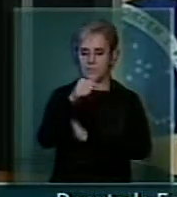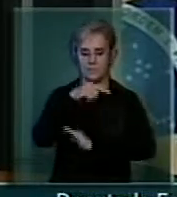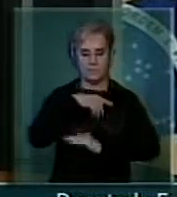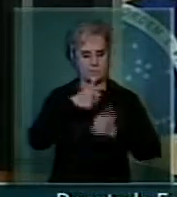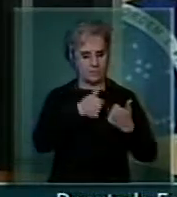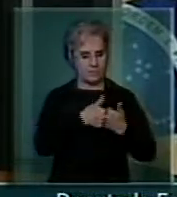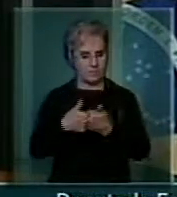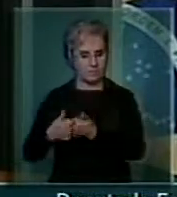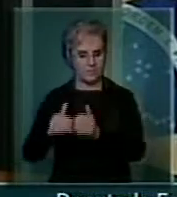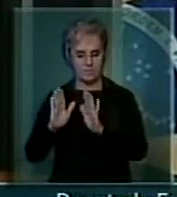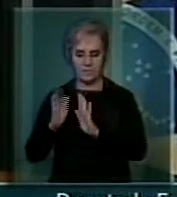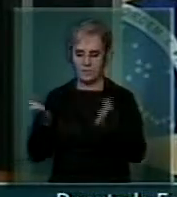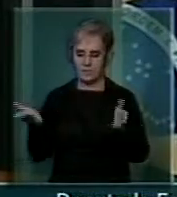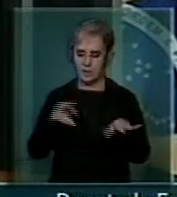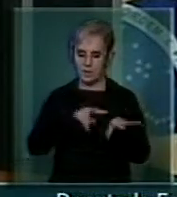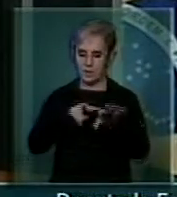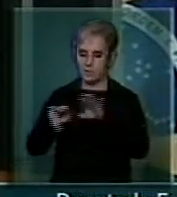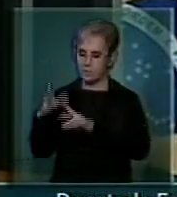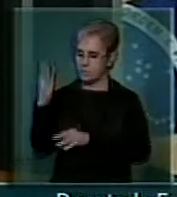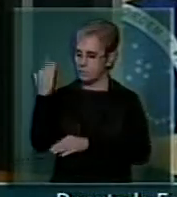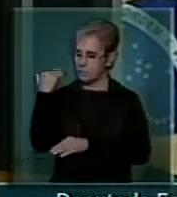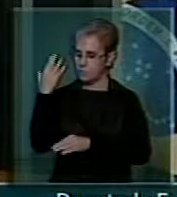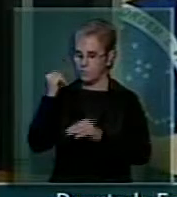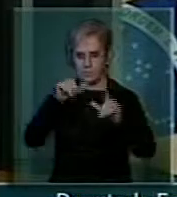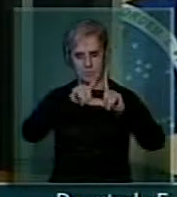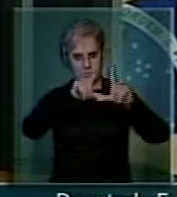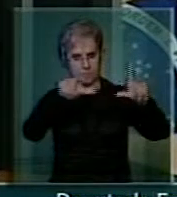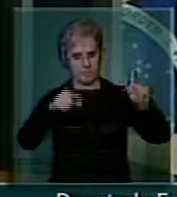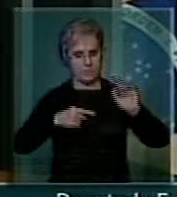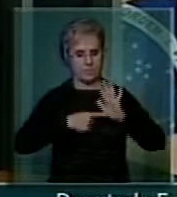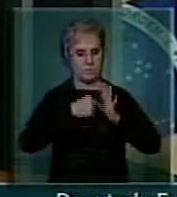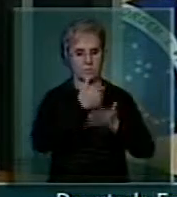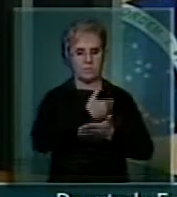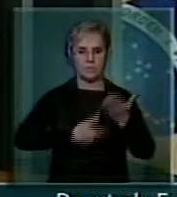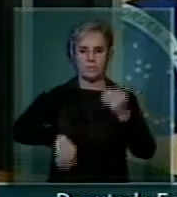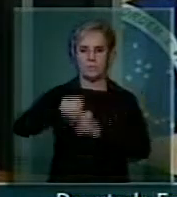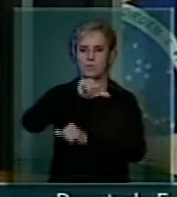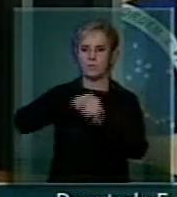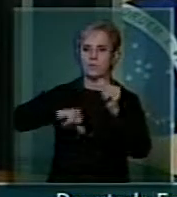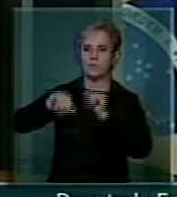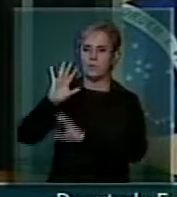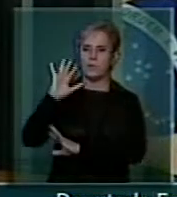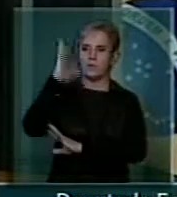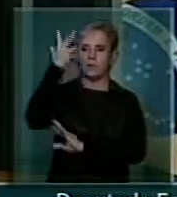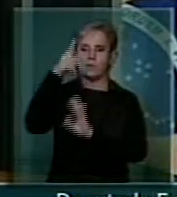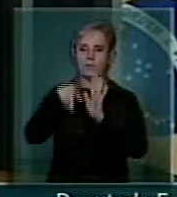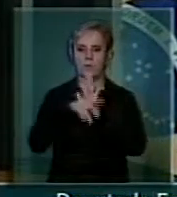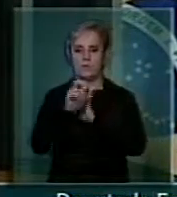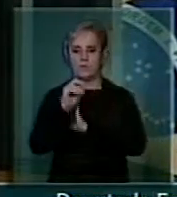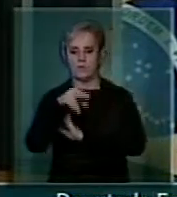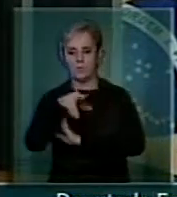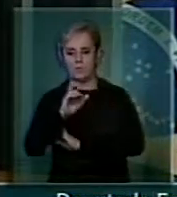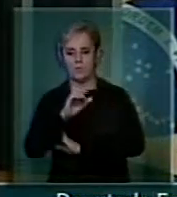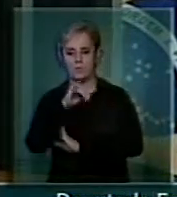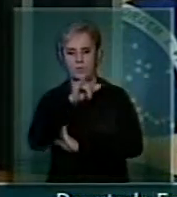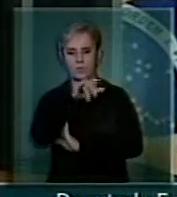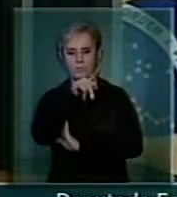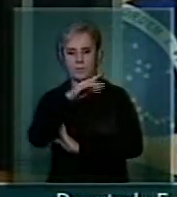nesta semana que passou, o painel intergovernamental de mudanças climáticas da ONU, o IPCC,